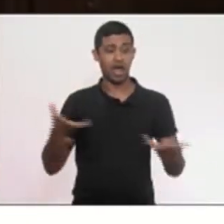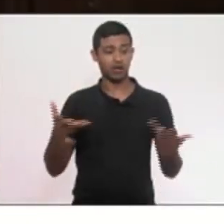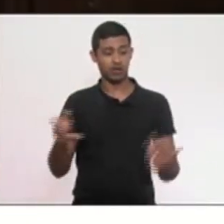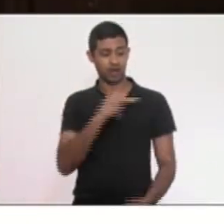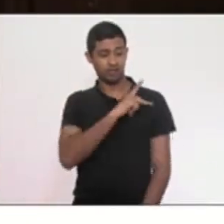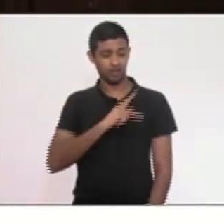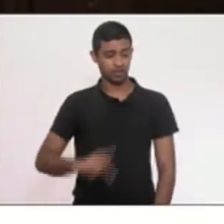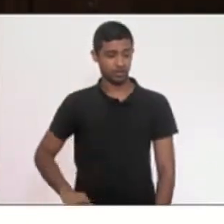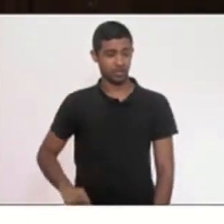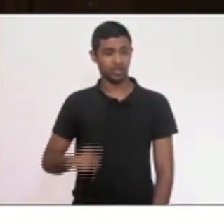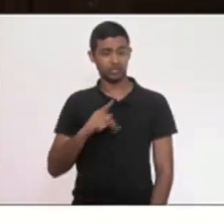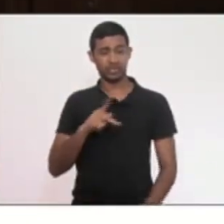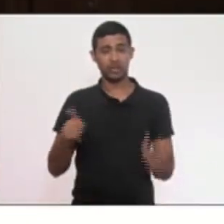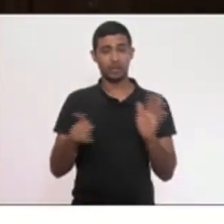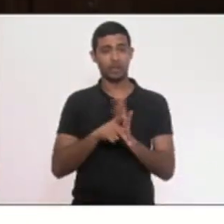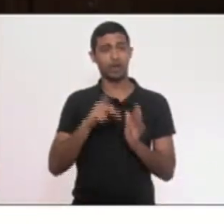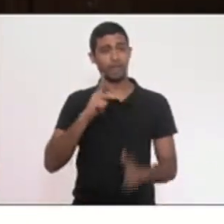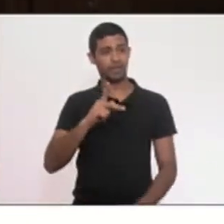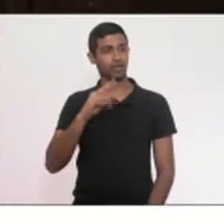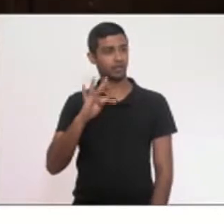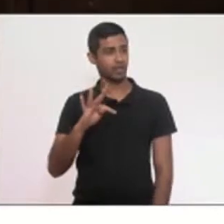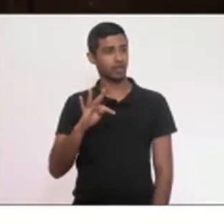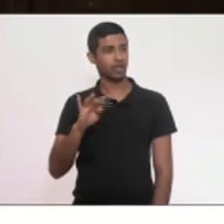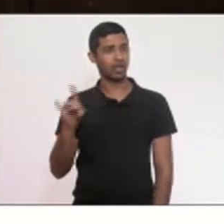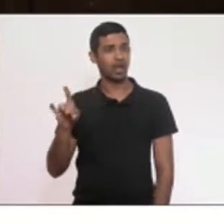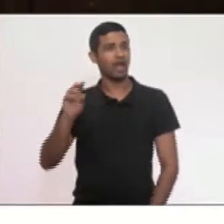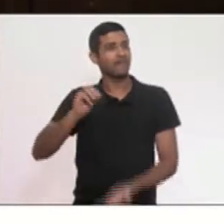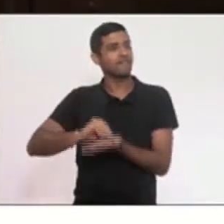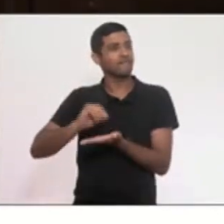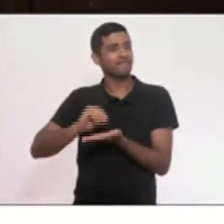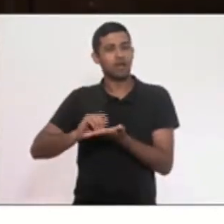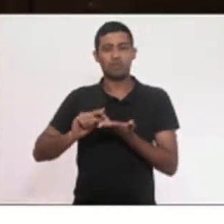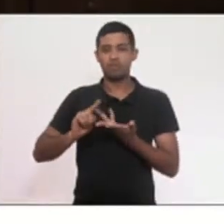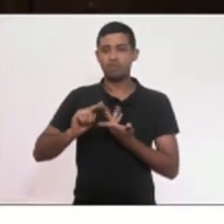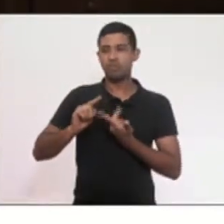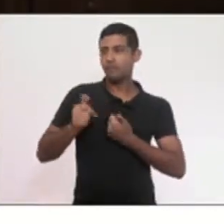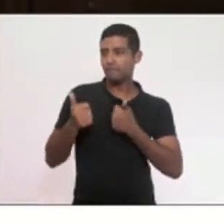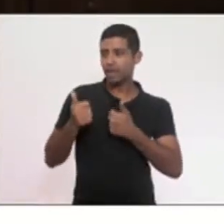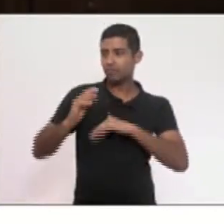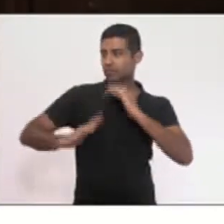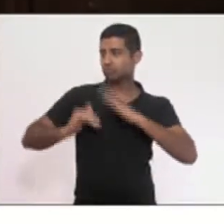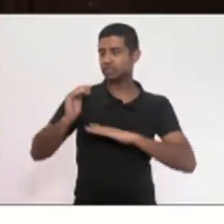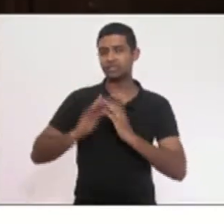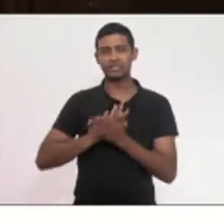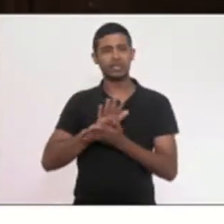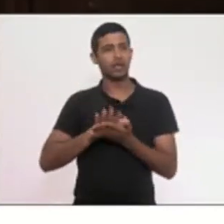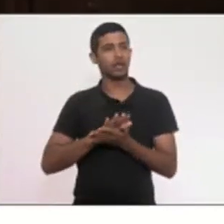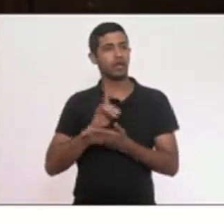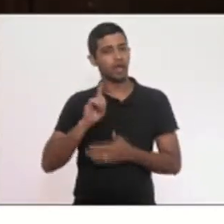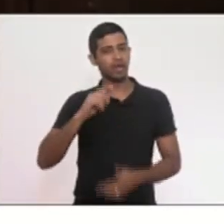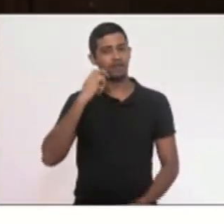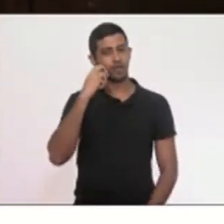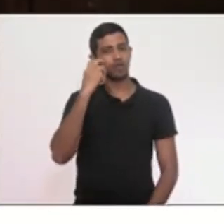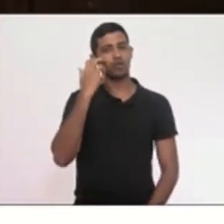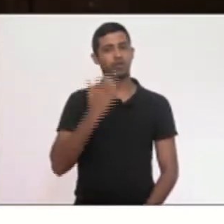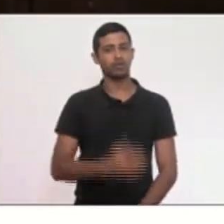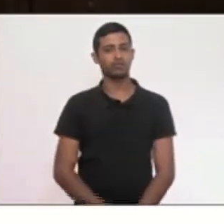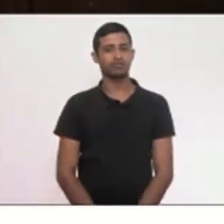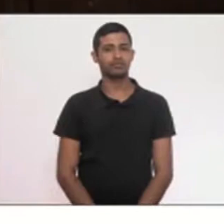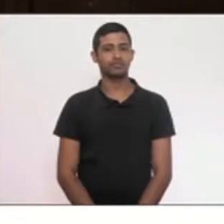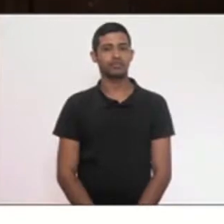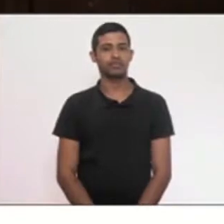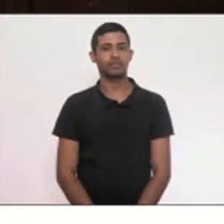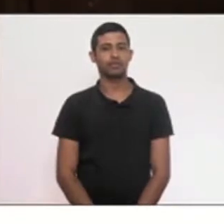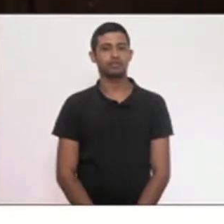secretário municipal com 19 anos, sem ter nenhum tipo de qualificação. É uma vergonha, deputado. É uma vergonha. A parte.